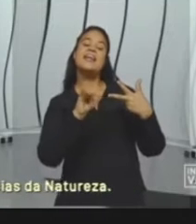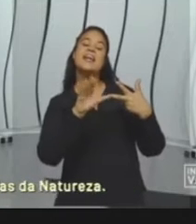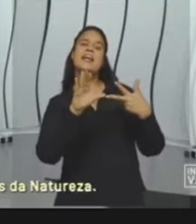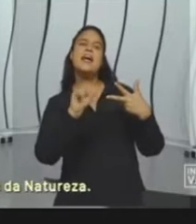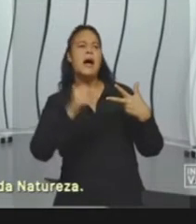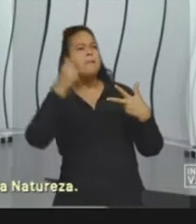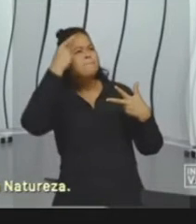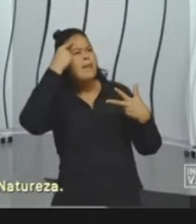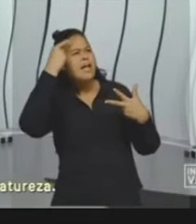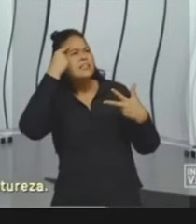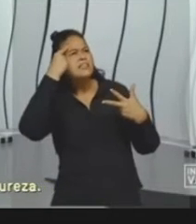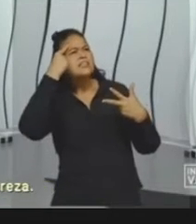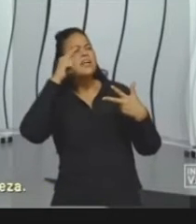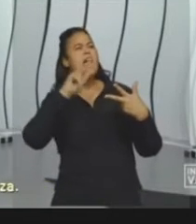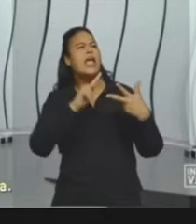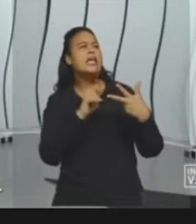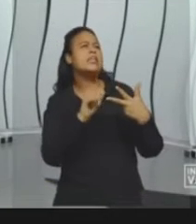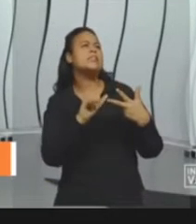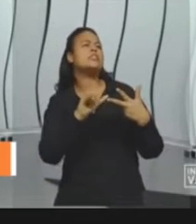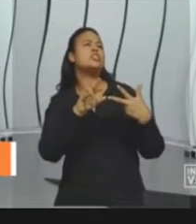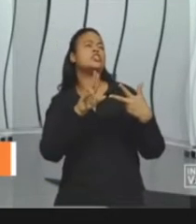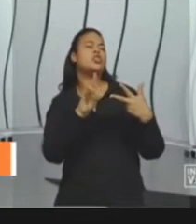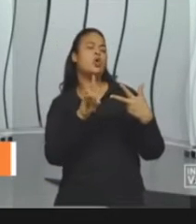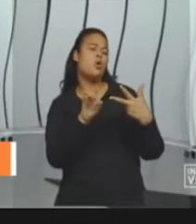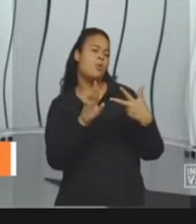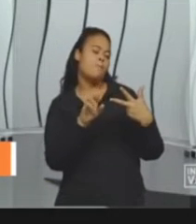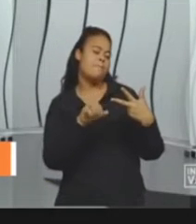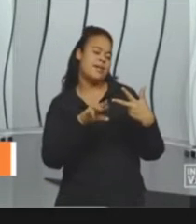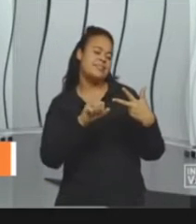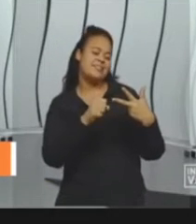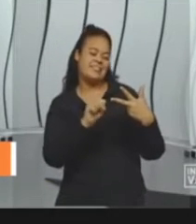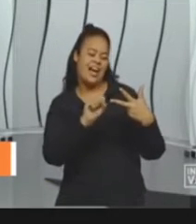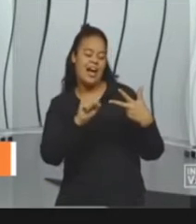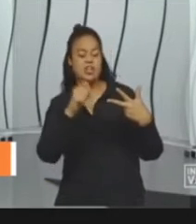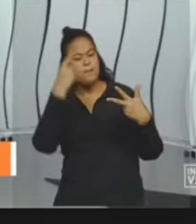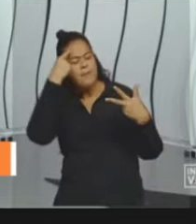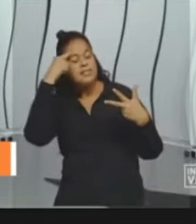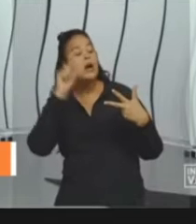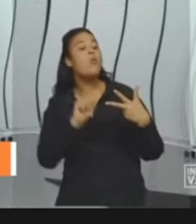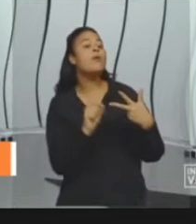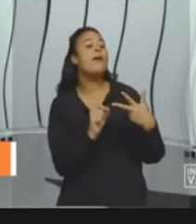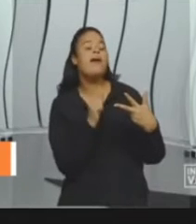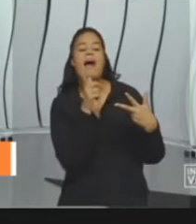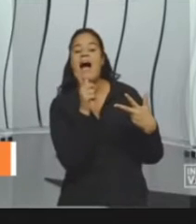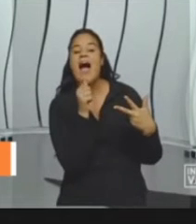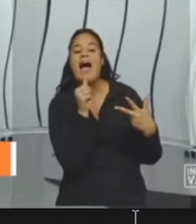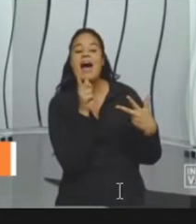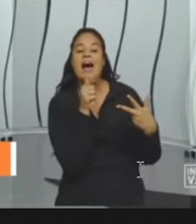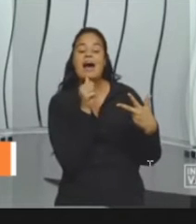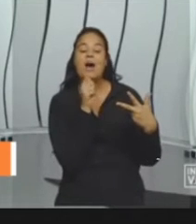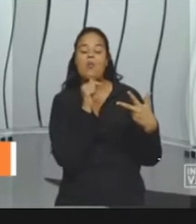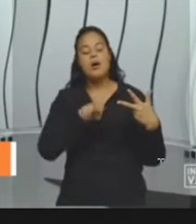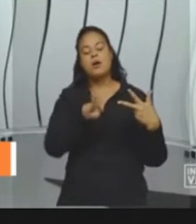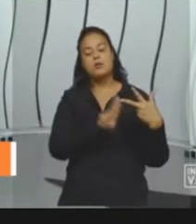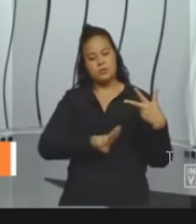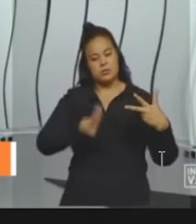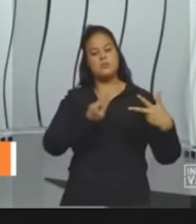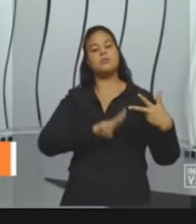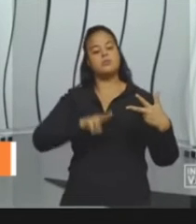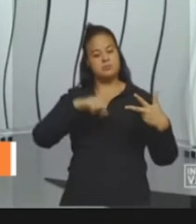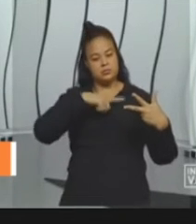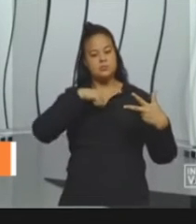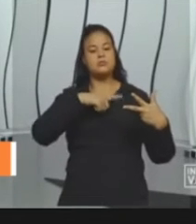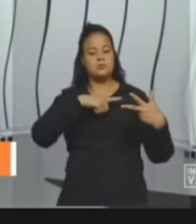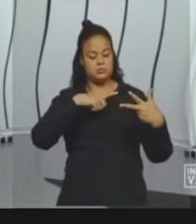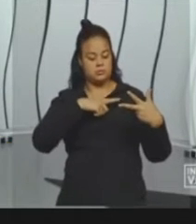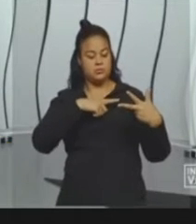hidromassagem, hidroginástica, a gente está pensando em água. São coisas feitas utilizando água. Então, a